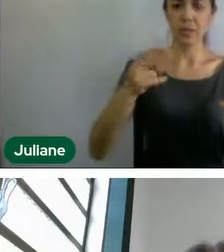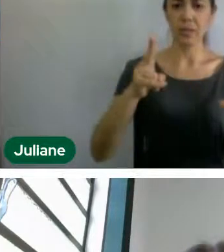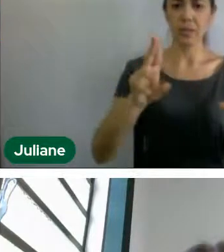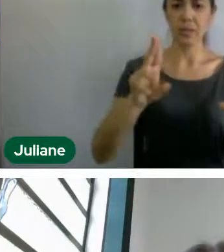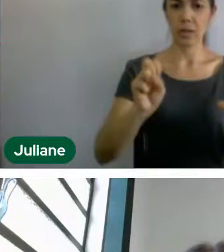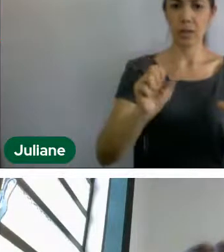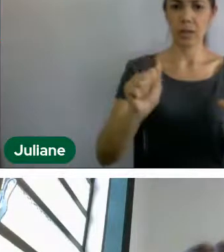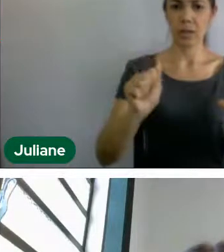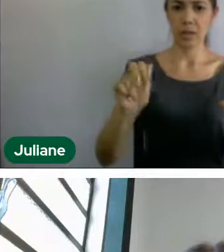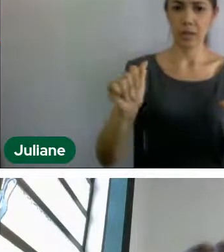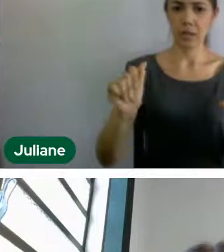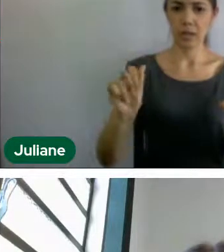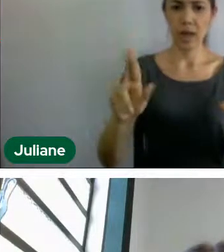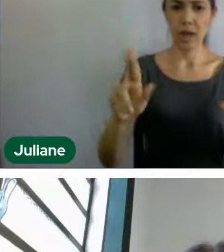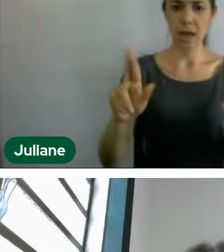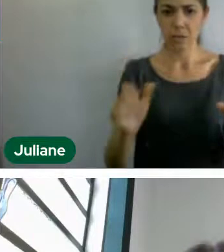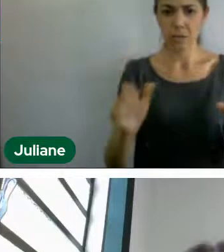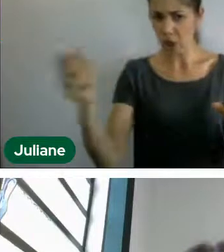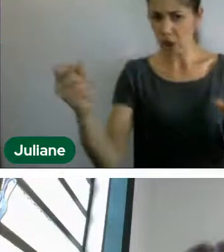Isa?